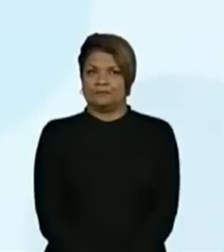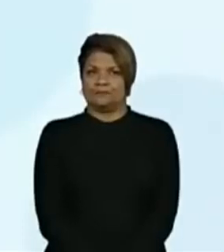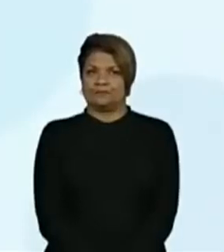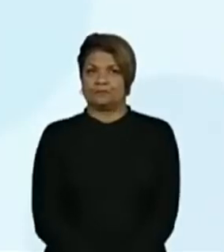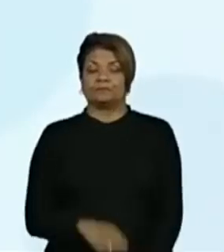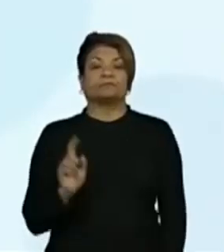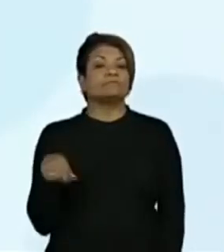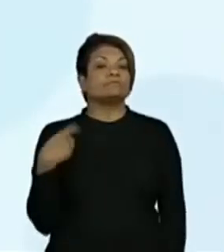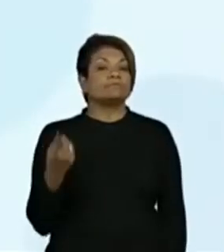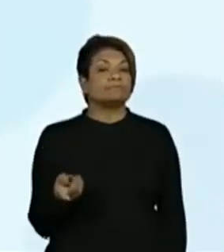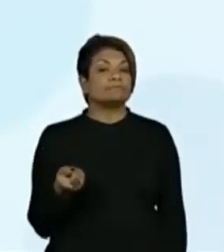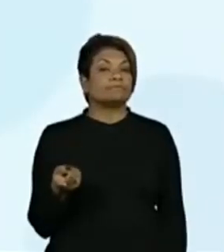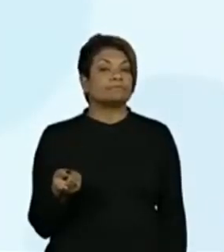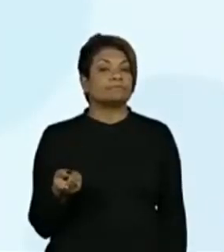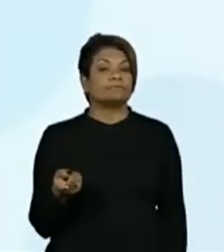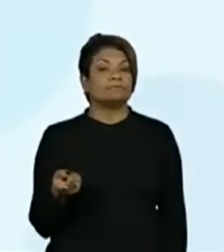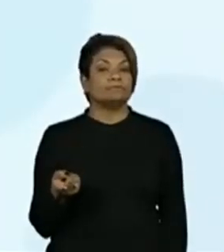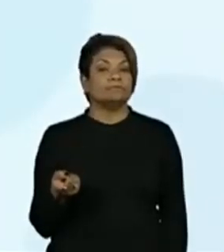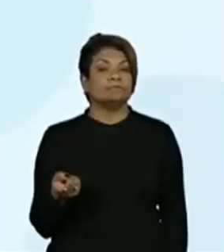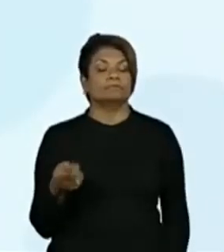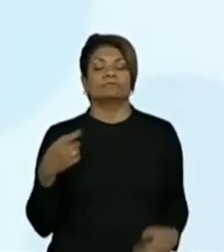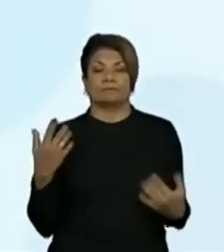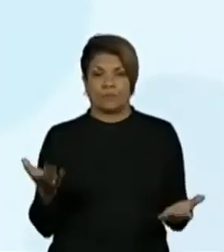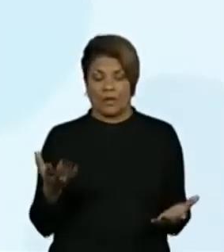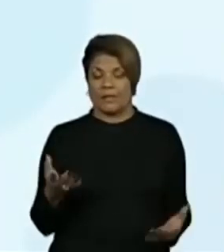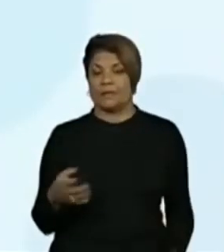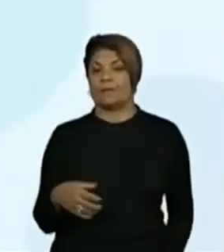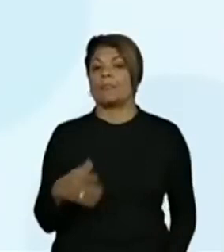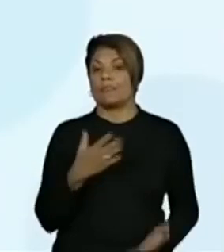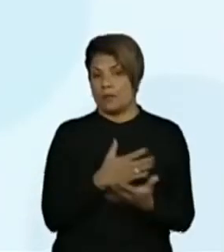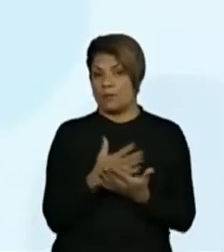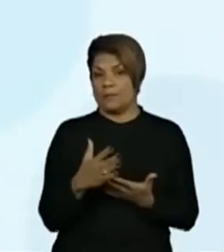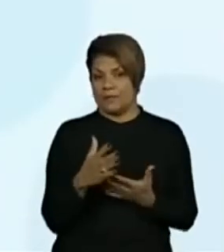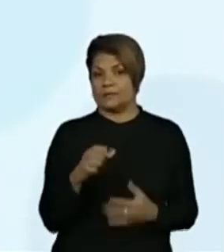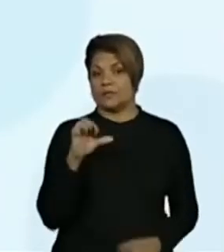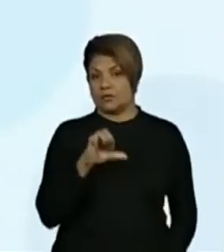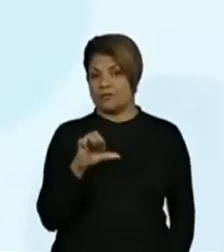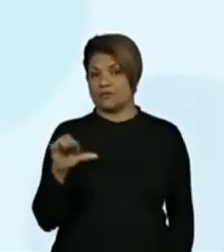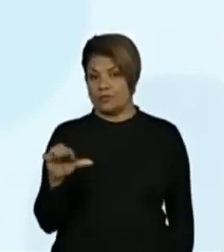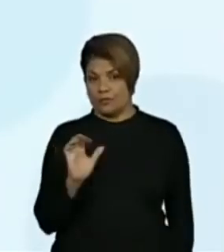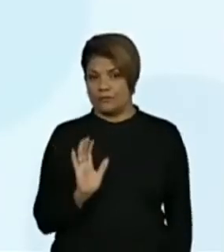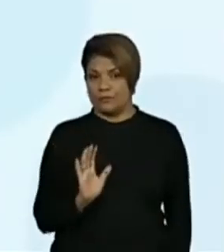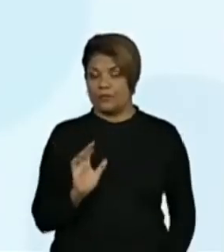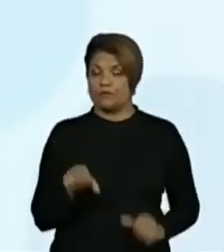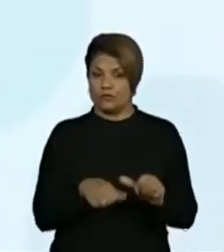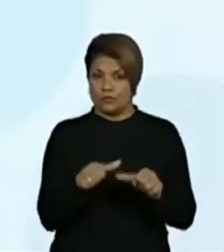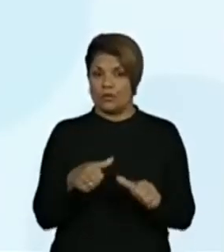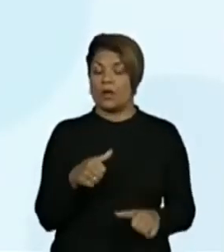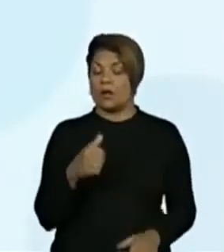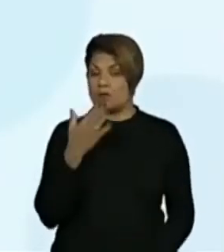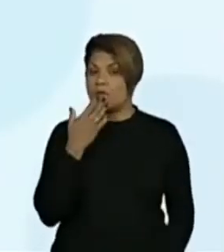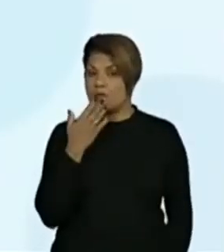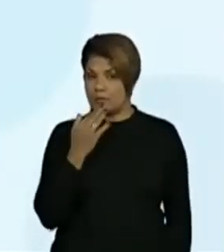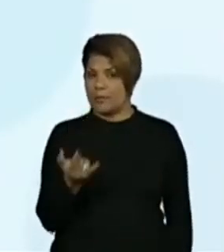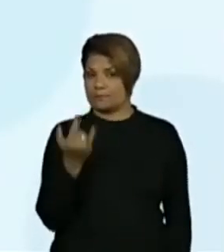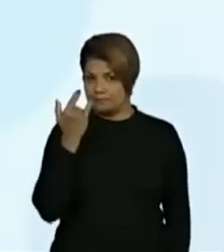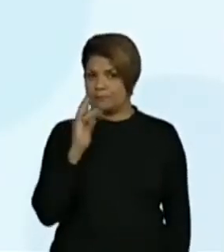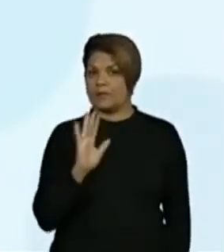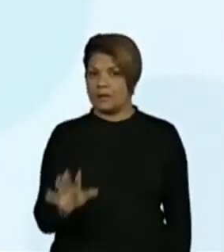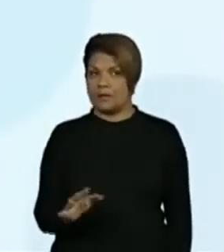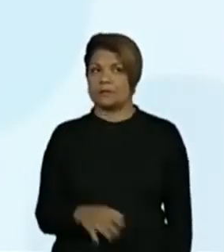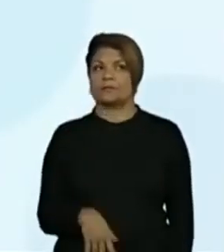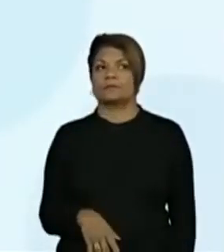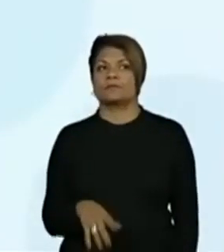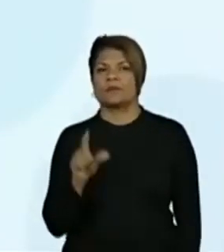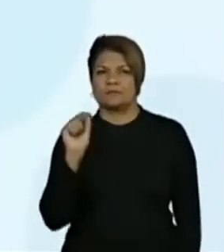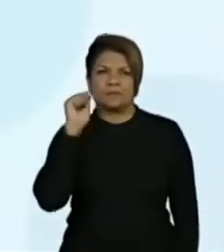E depois, aí os próximos números, vejam. Eu vou até trocar a cor para ficar bem claro. Ah, mas preto